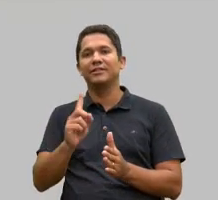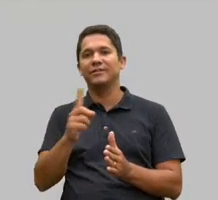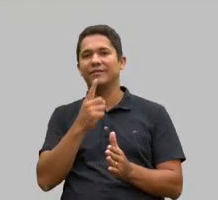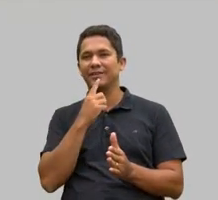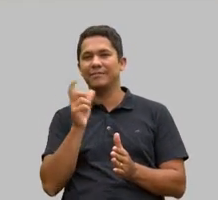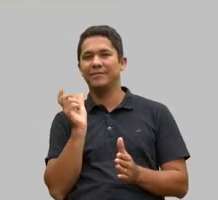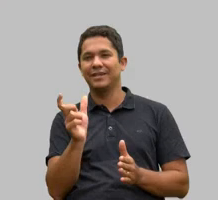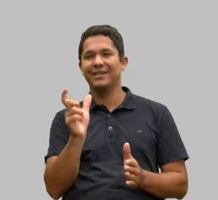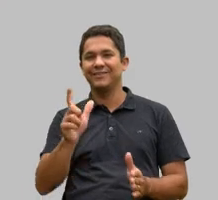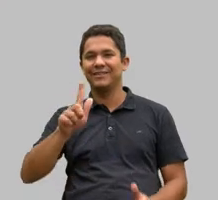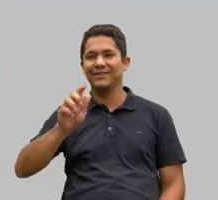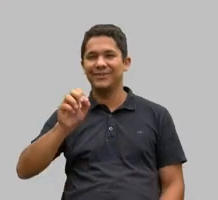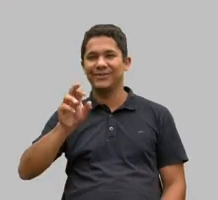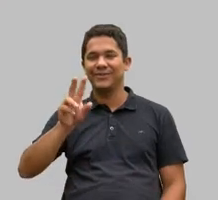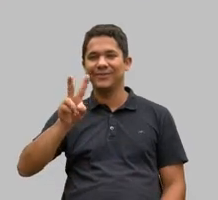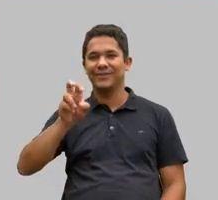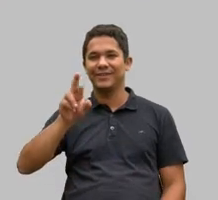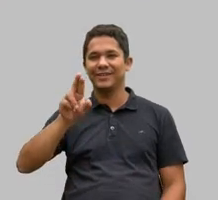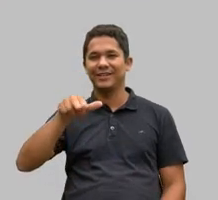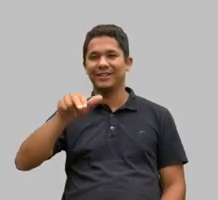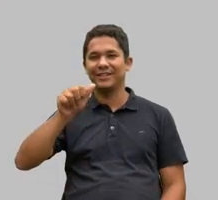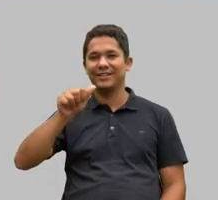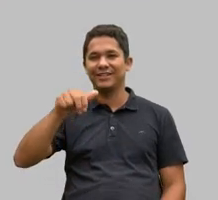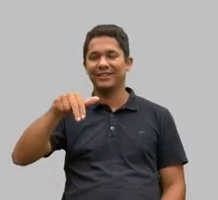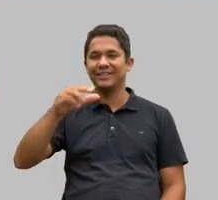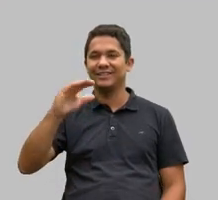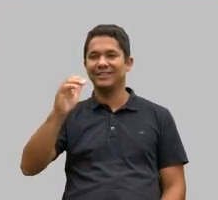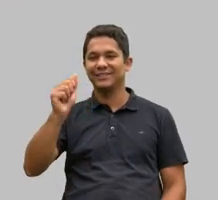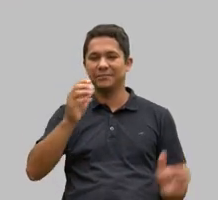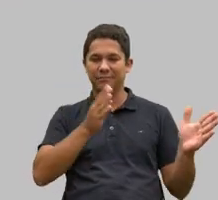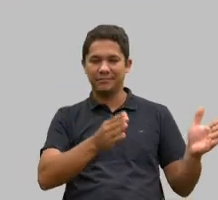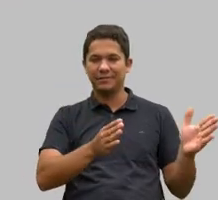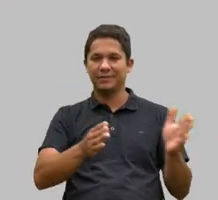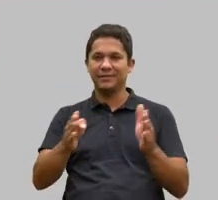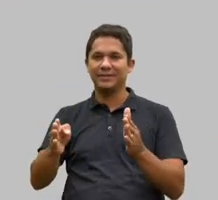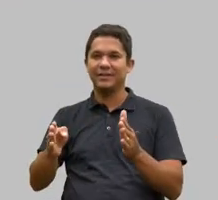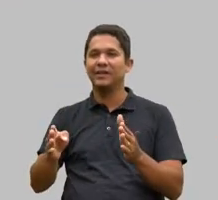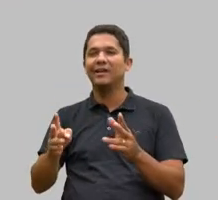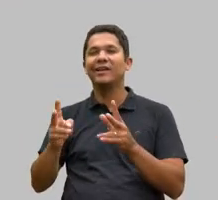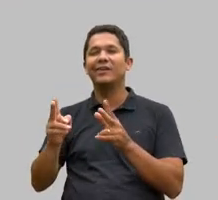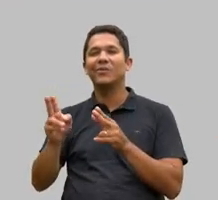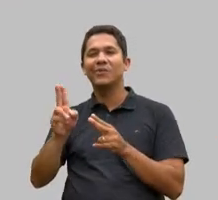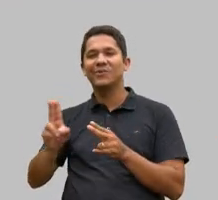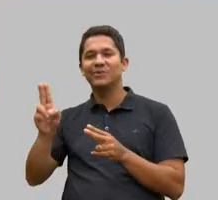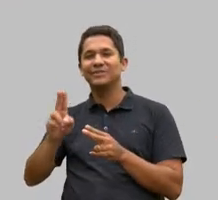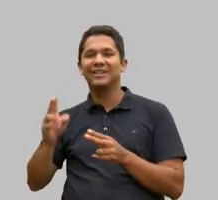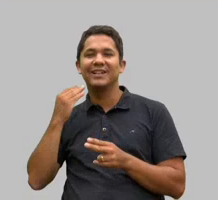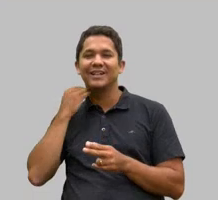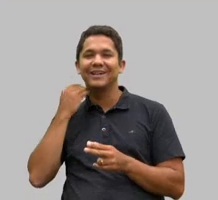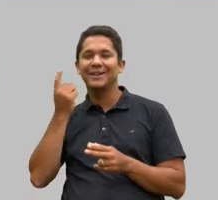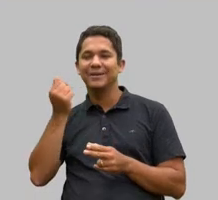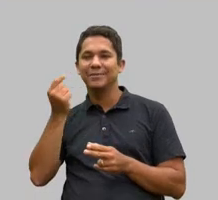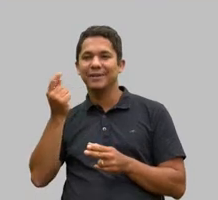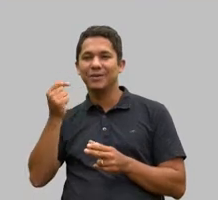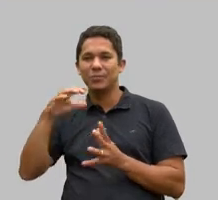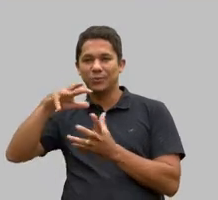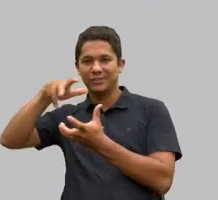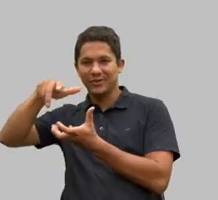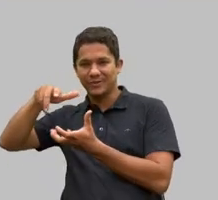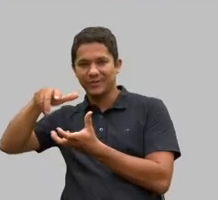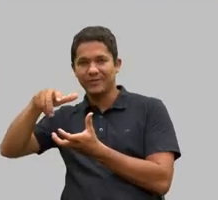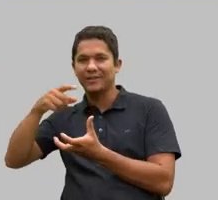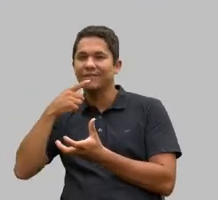Por quê? Porque a ideia de governança, que é um termo do Banco Mundial, década de 90, está muito ligada a bom